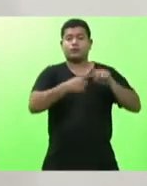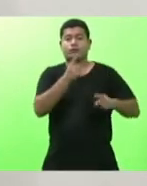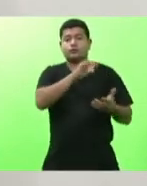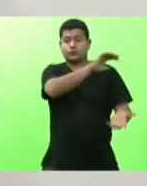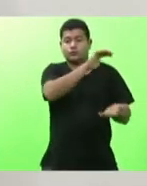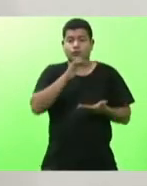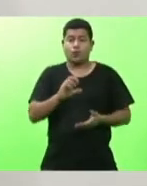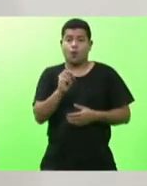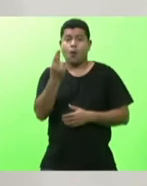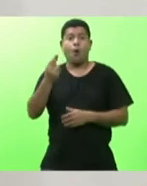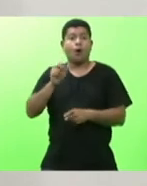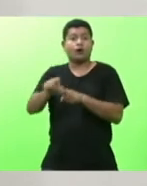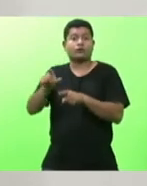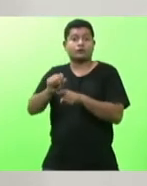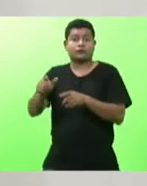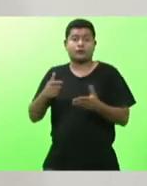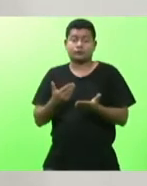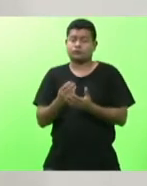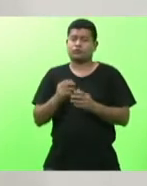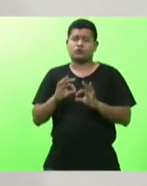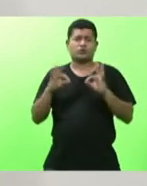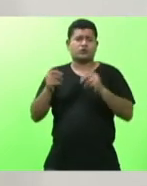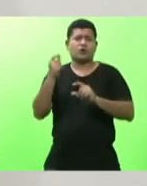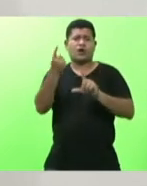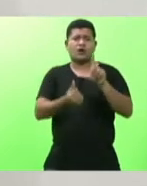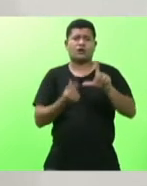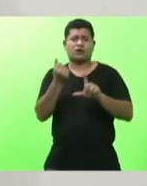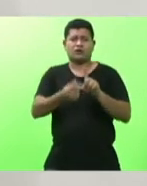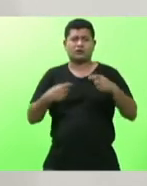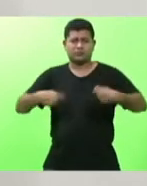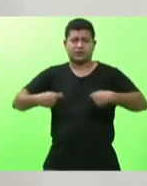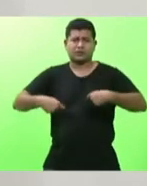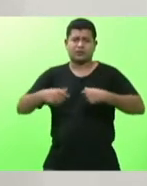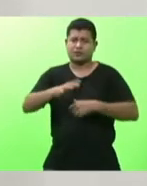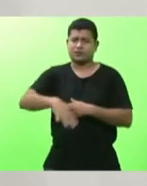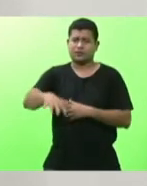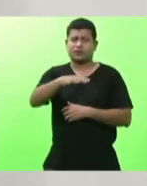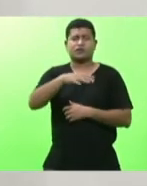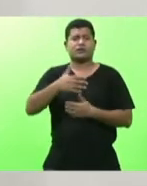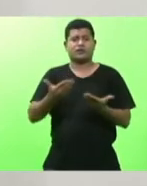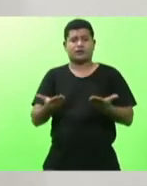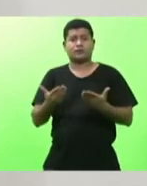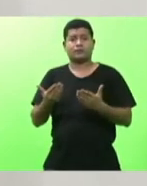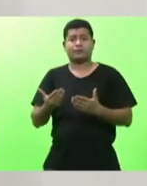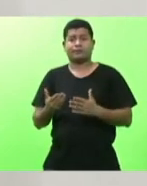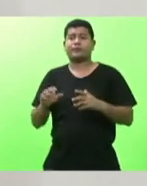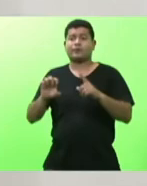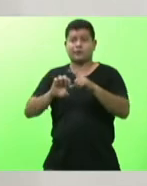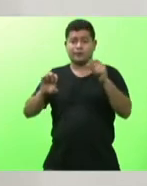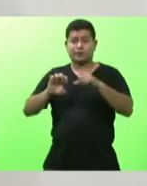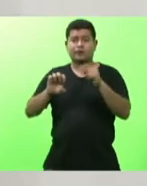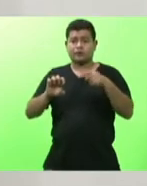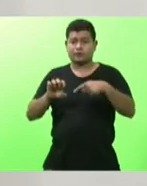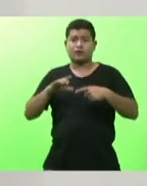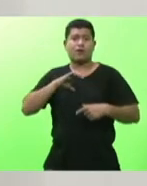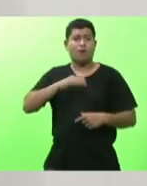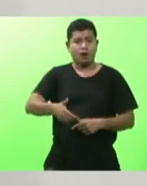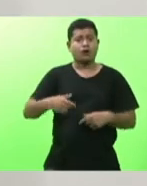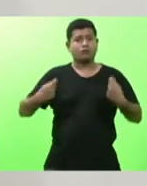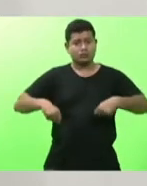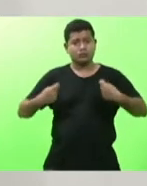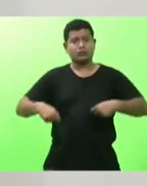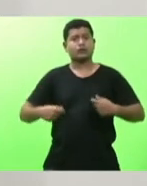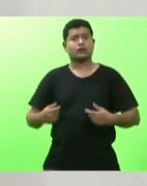necessária de um empreendimento que hoje você ser um empreendedor ele tem que ter muita coragem porque